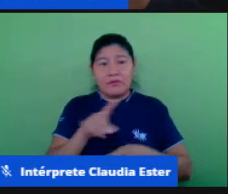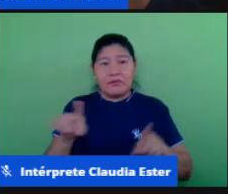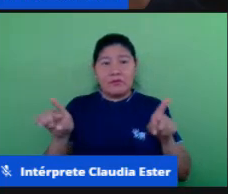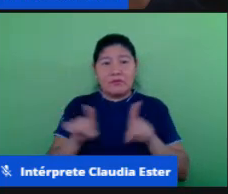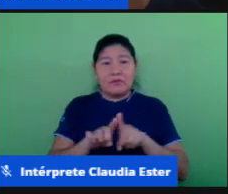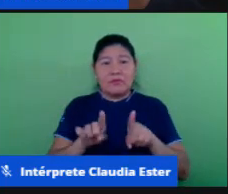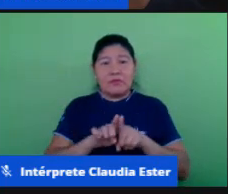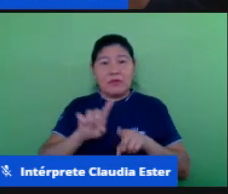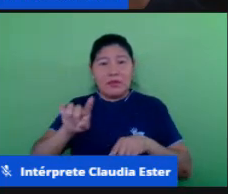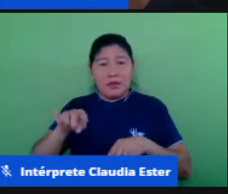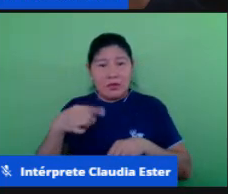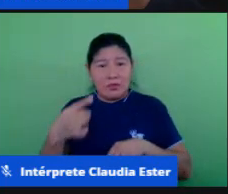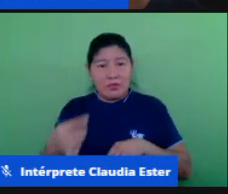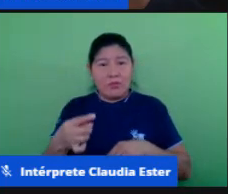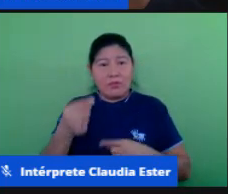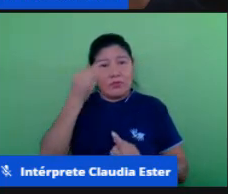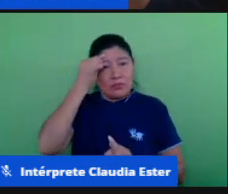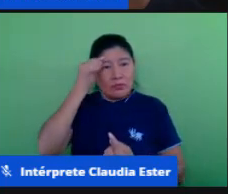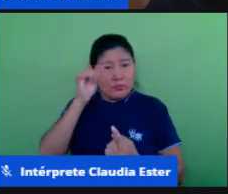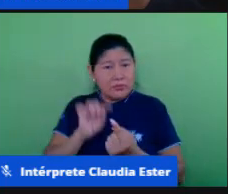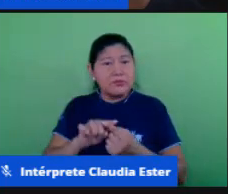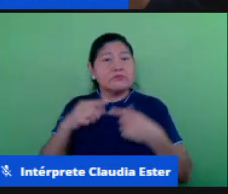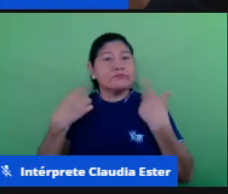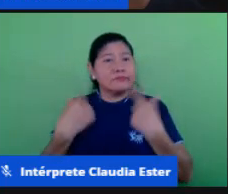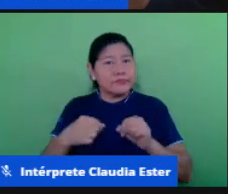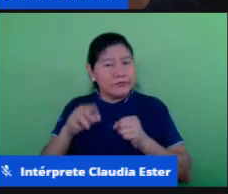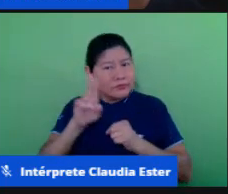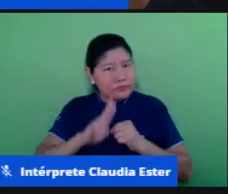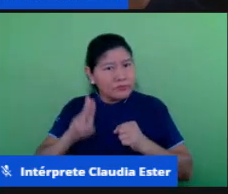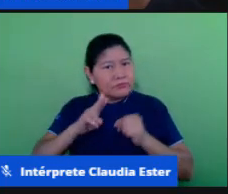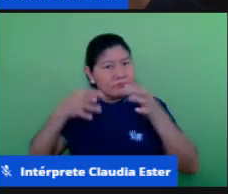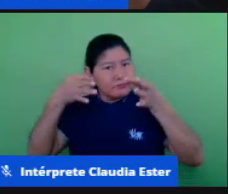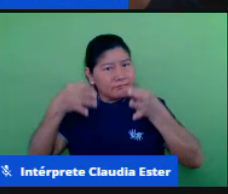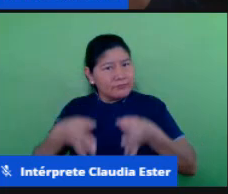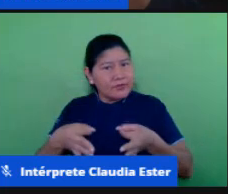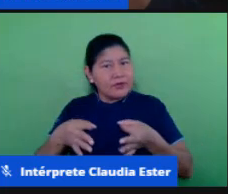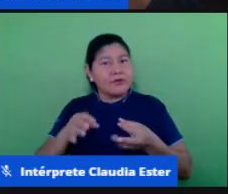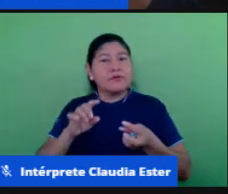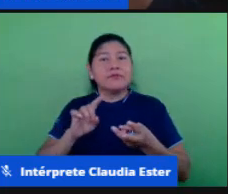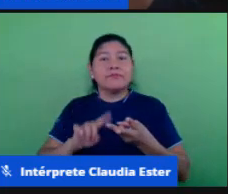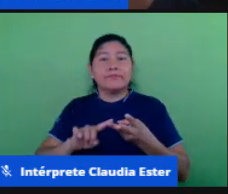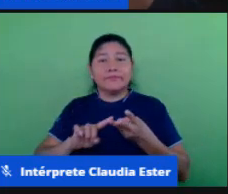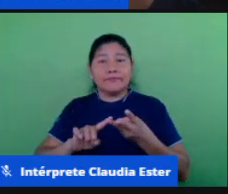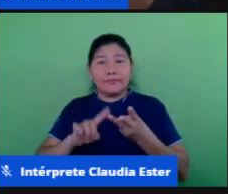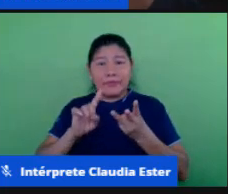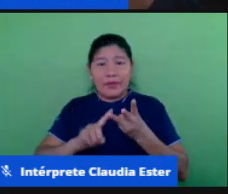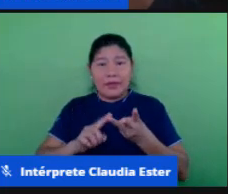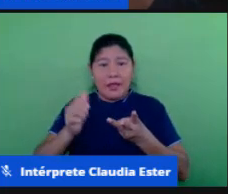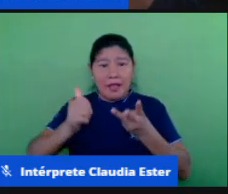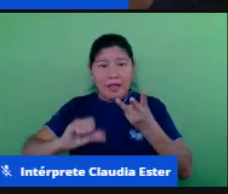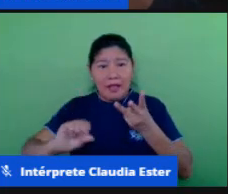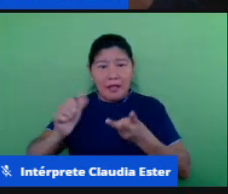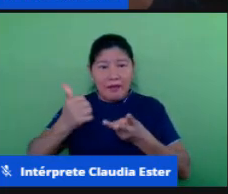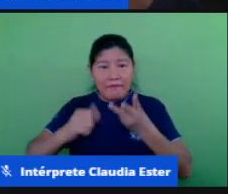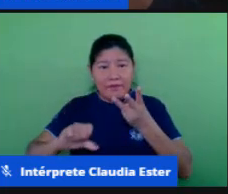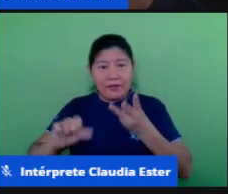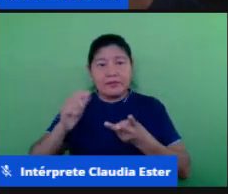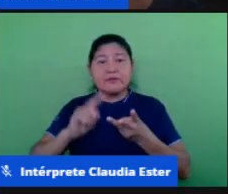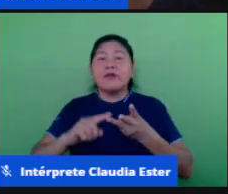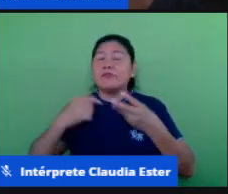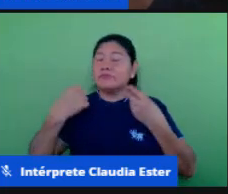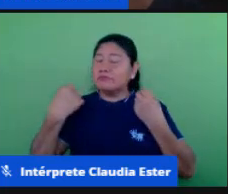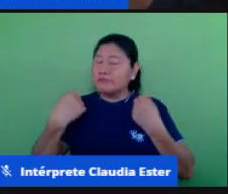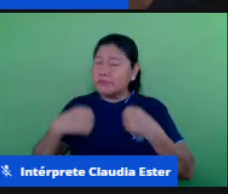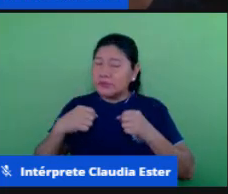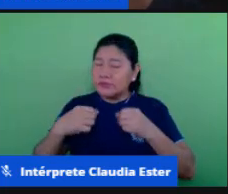elemento que tem que ser bem utilizado a avaliação né Janina acabou de pontuar tem que ser muito bem